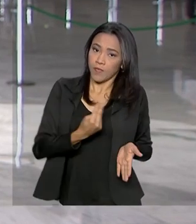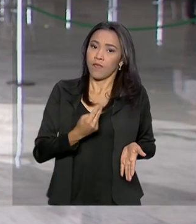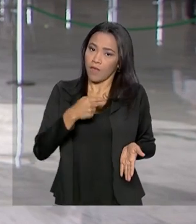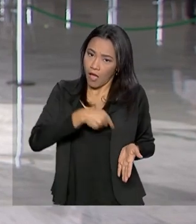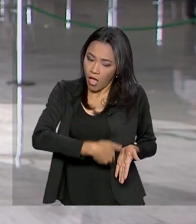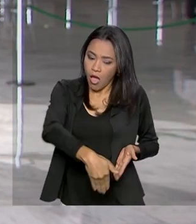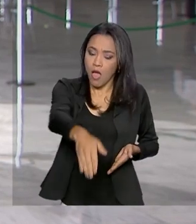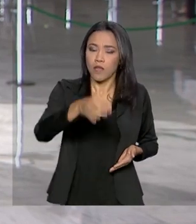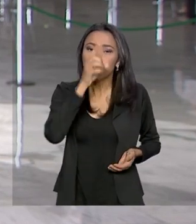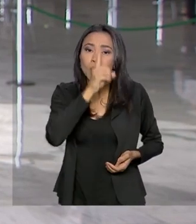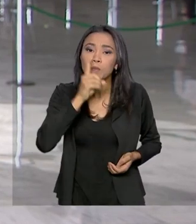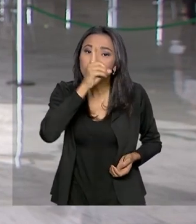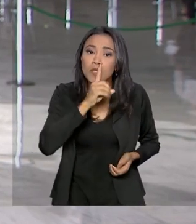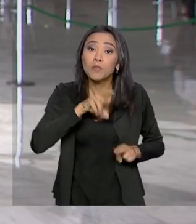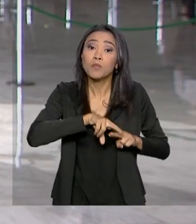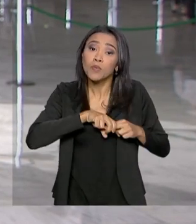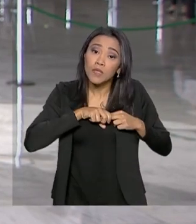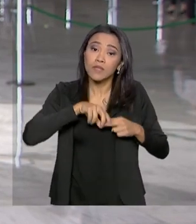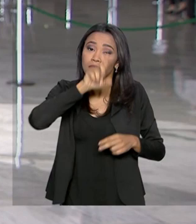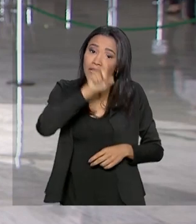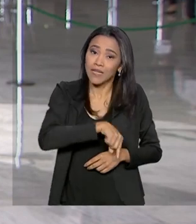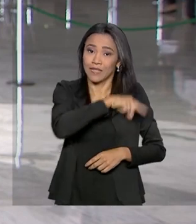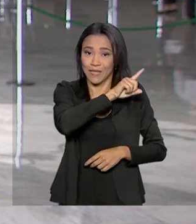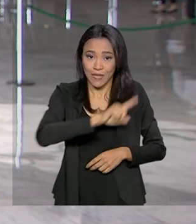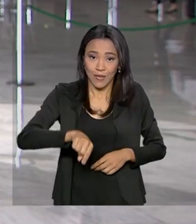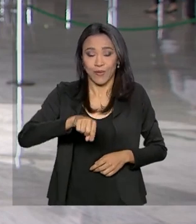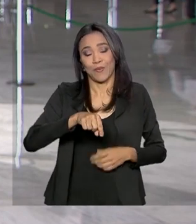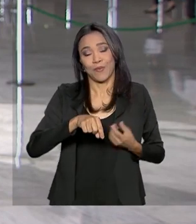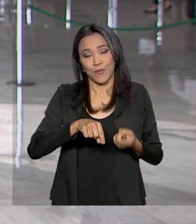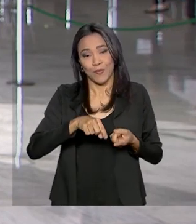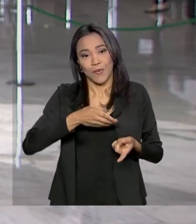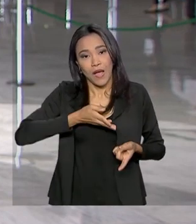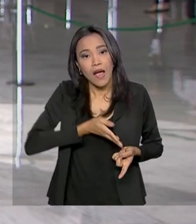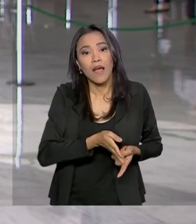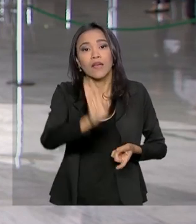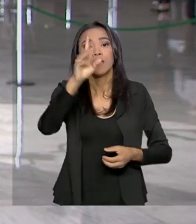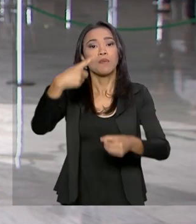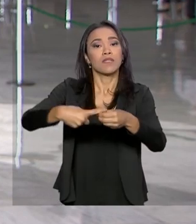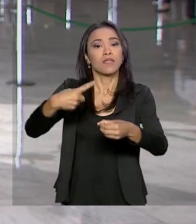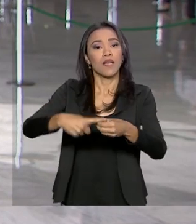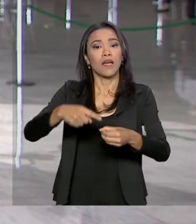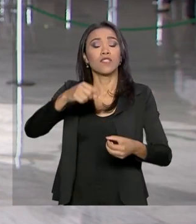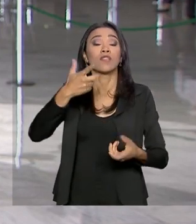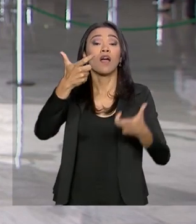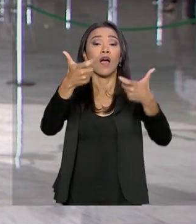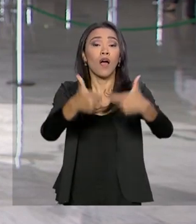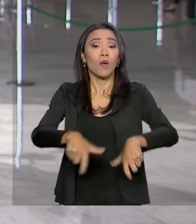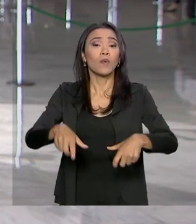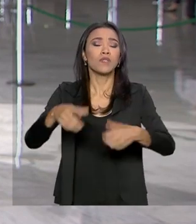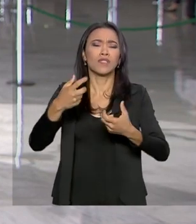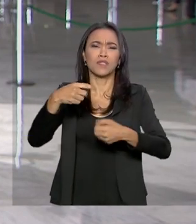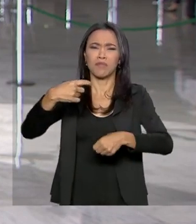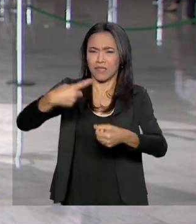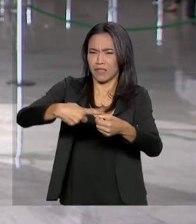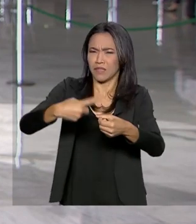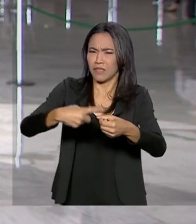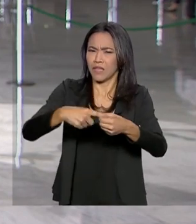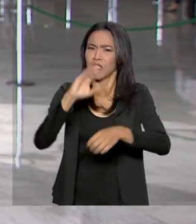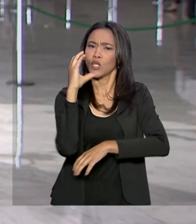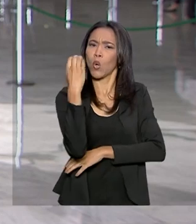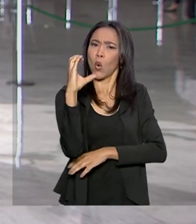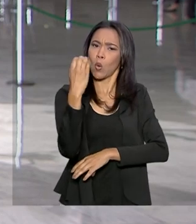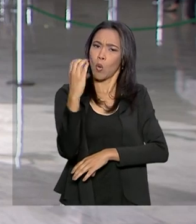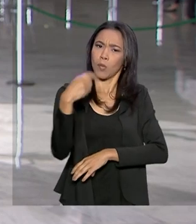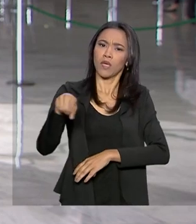E por isso ele teve que cancelar a ida à cidade de Letícia, na Colômbia, onde ele discutiria com os